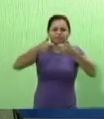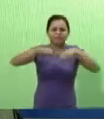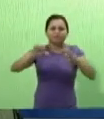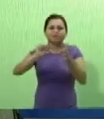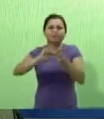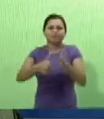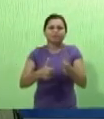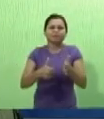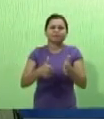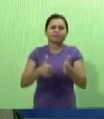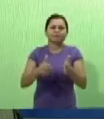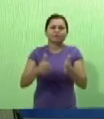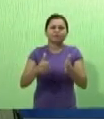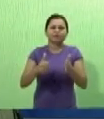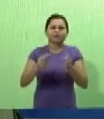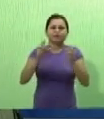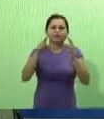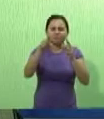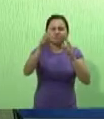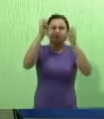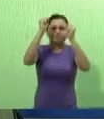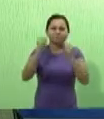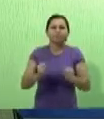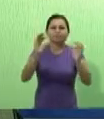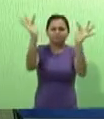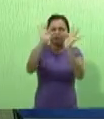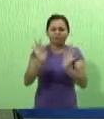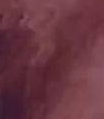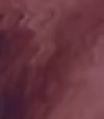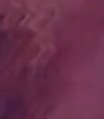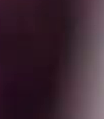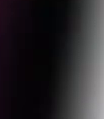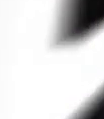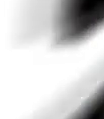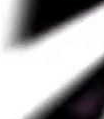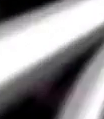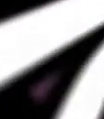Estamos aqui mais uma vez no quadro Você Pode Ser Feliz.